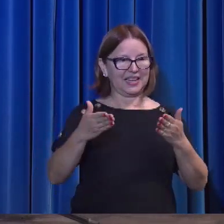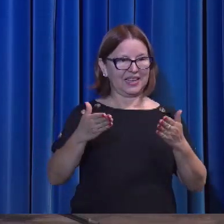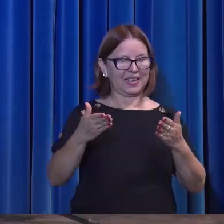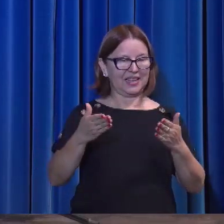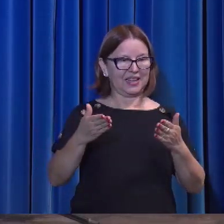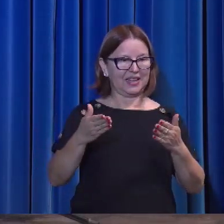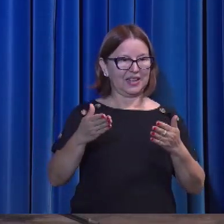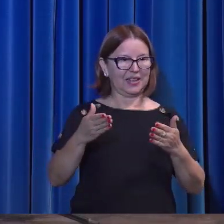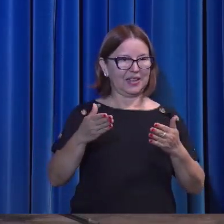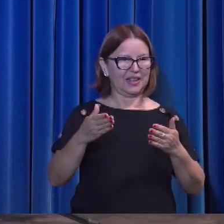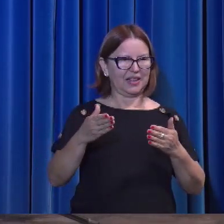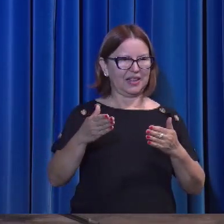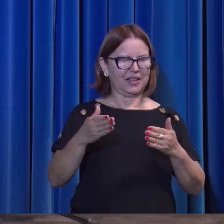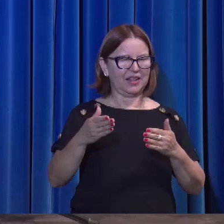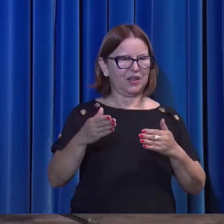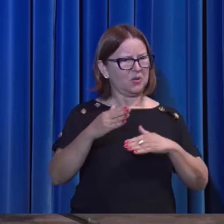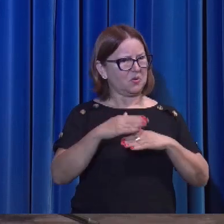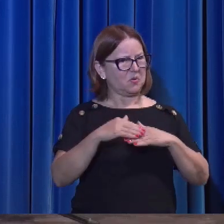advogado.